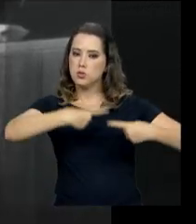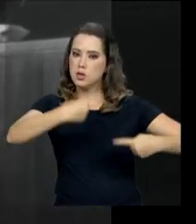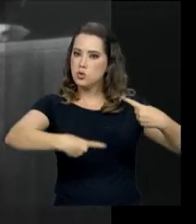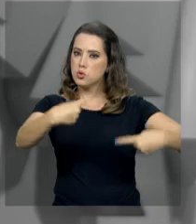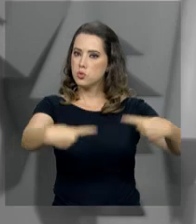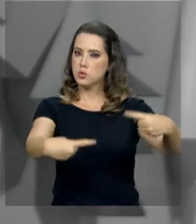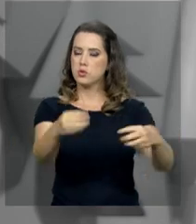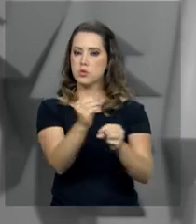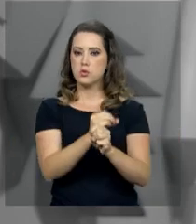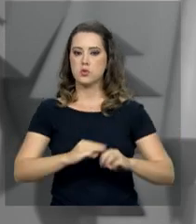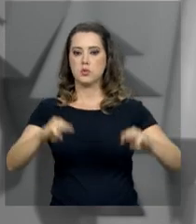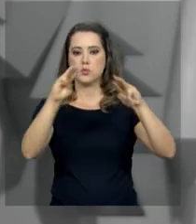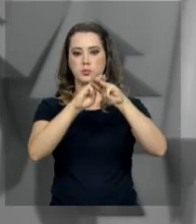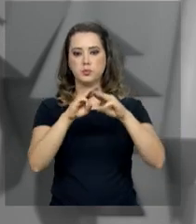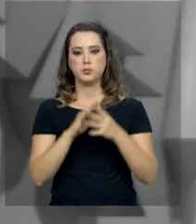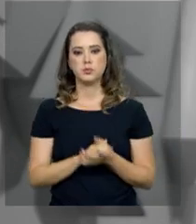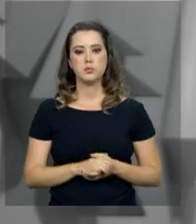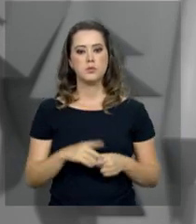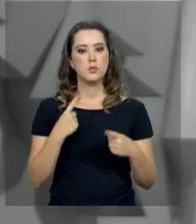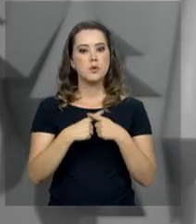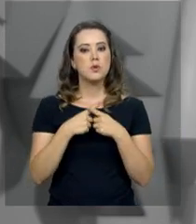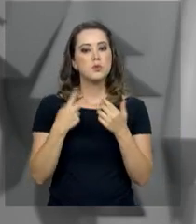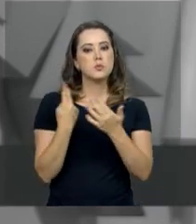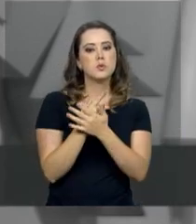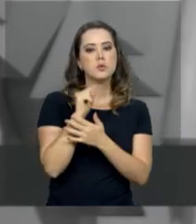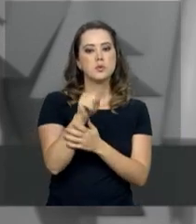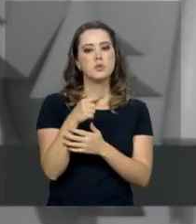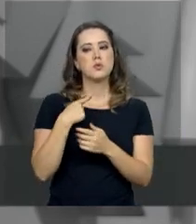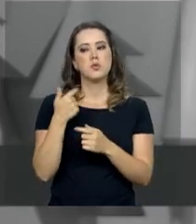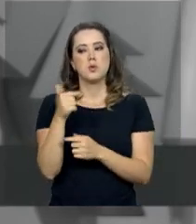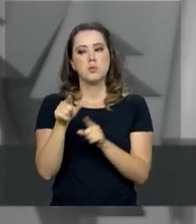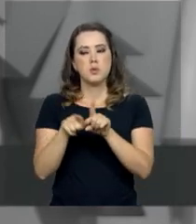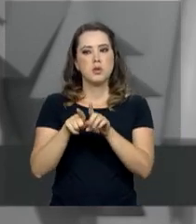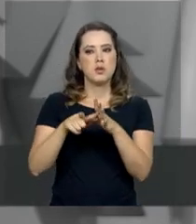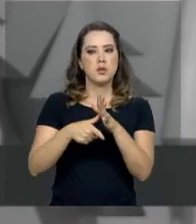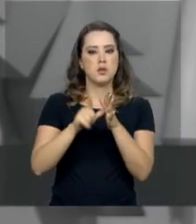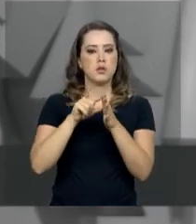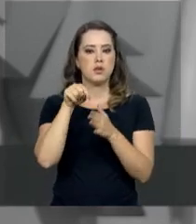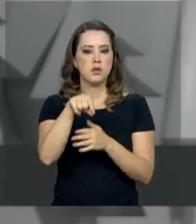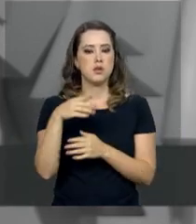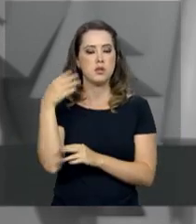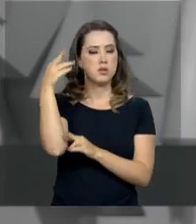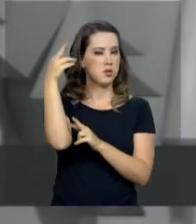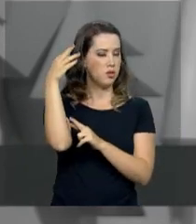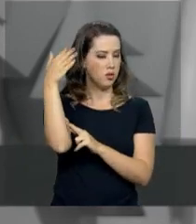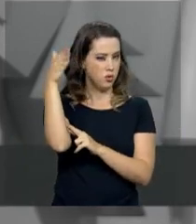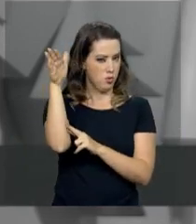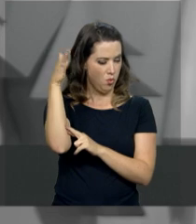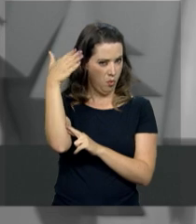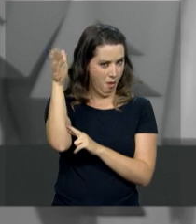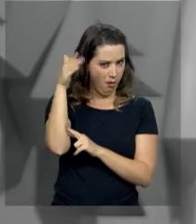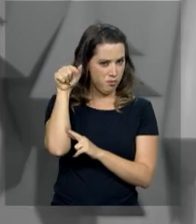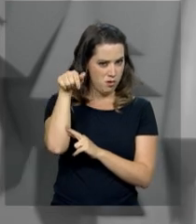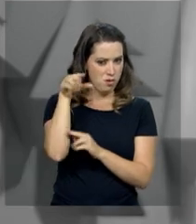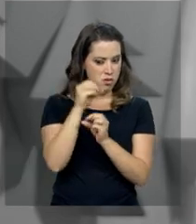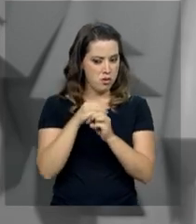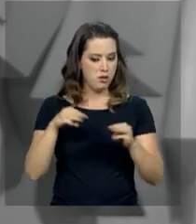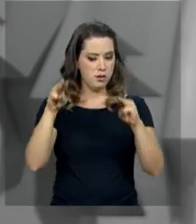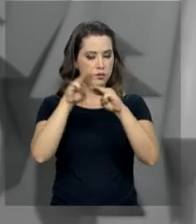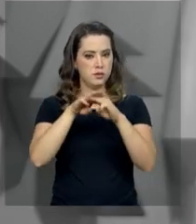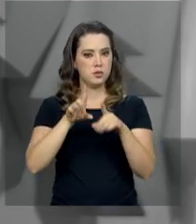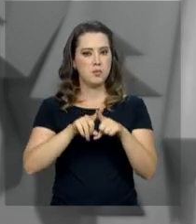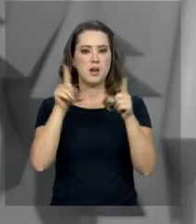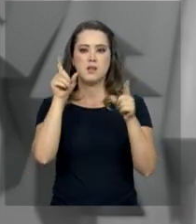da ONU. O acaso é porque Oswaldo Aranha não era o diplomata na representação do Brasil junto à ONU. Mas como o titular